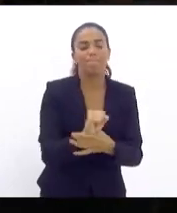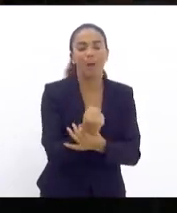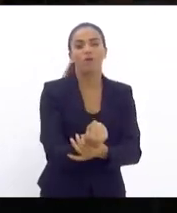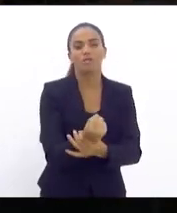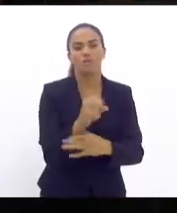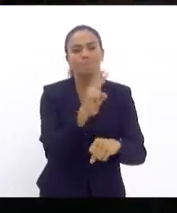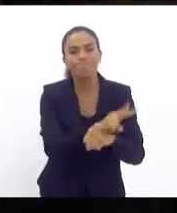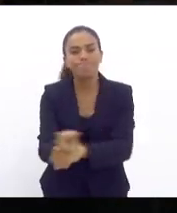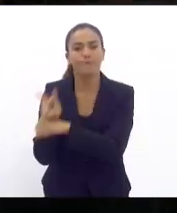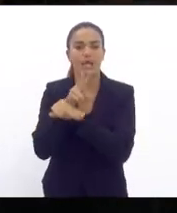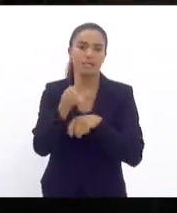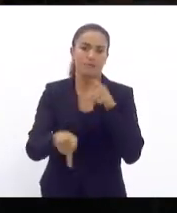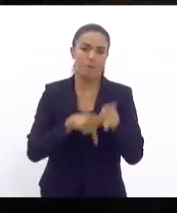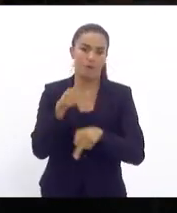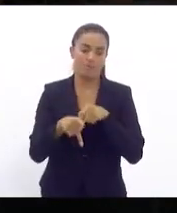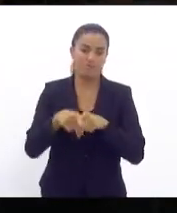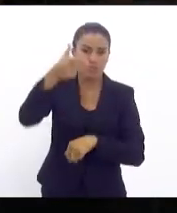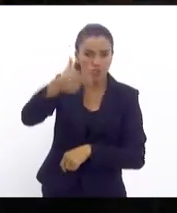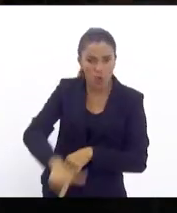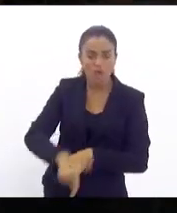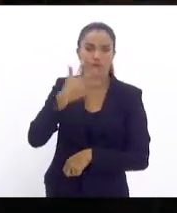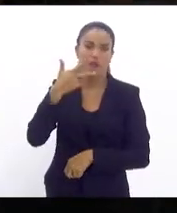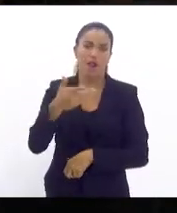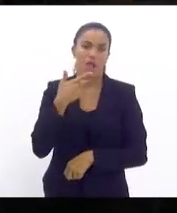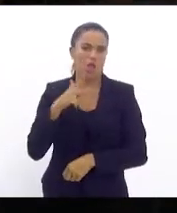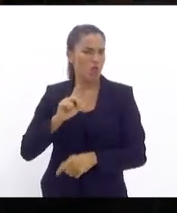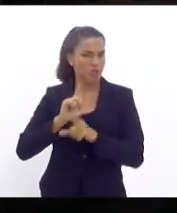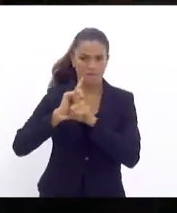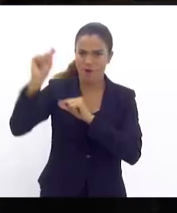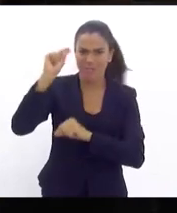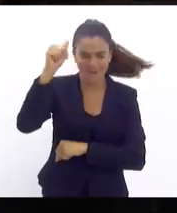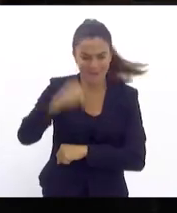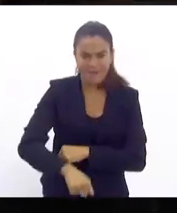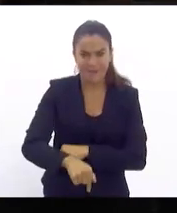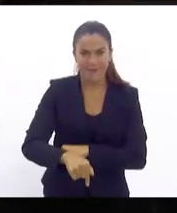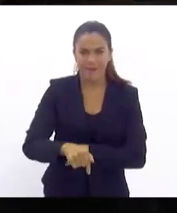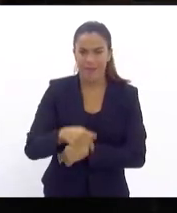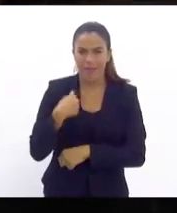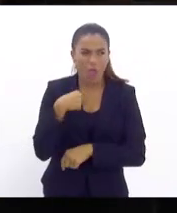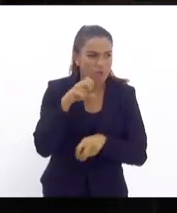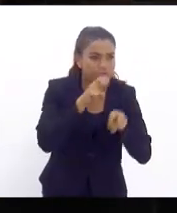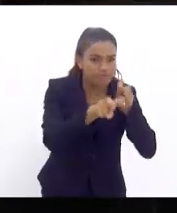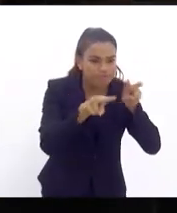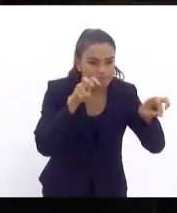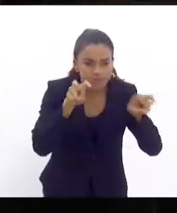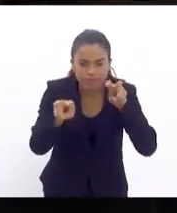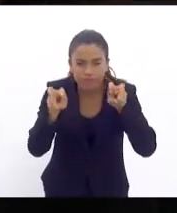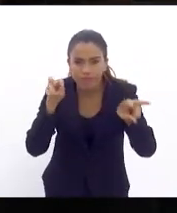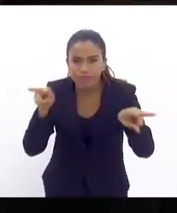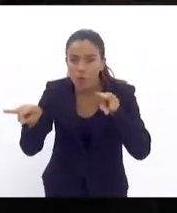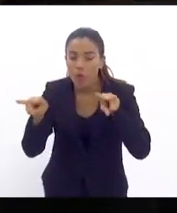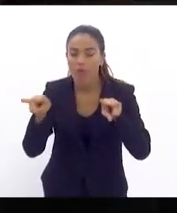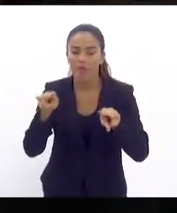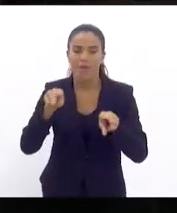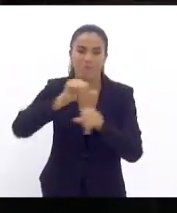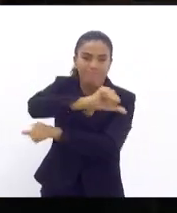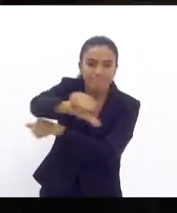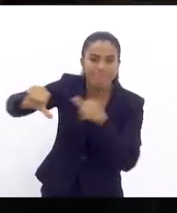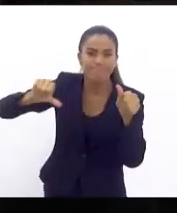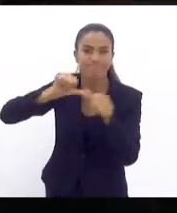aqui e é por isso que eu, repito, não sairei daqui enquanto eu não vir esta realidade